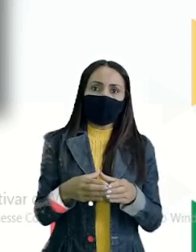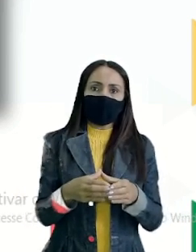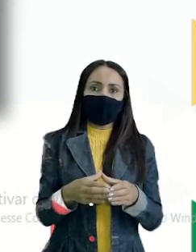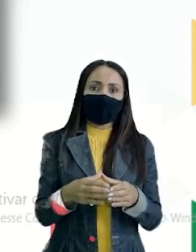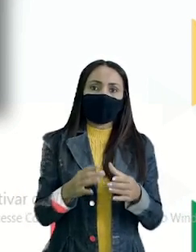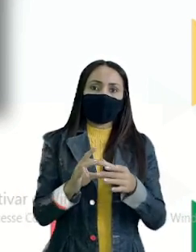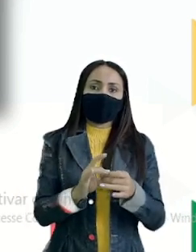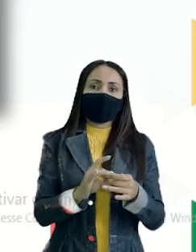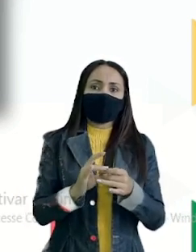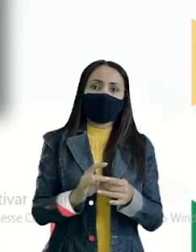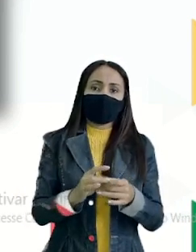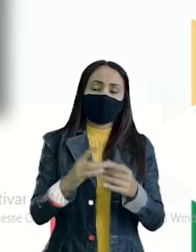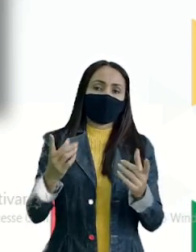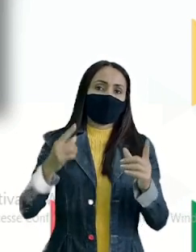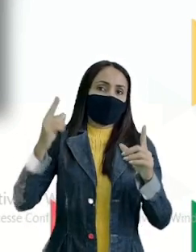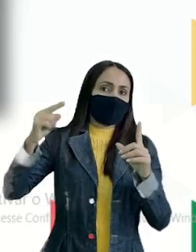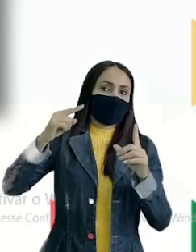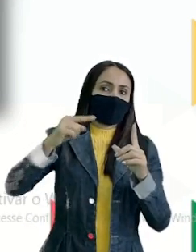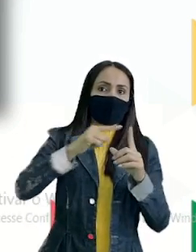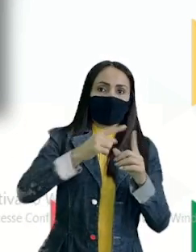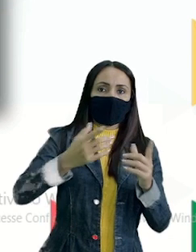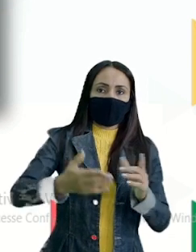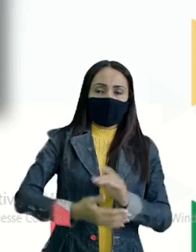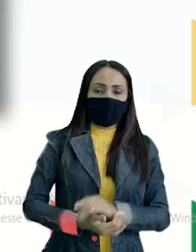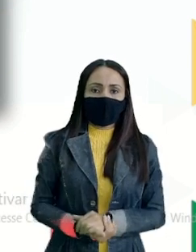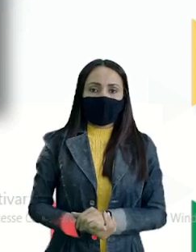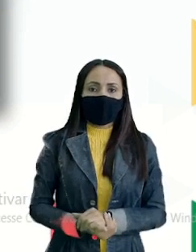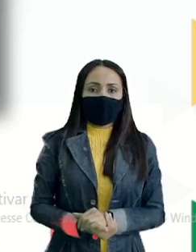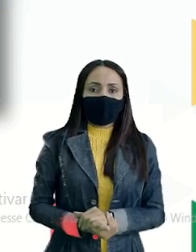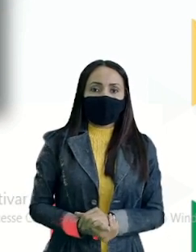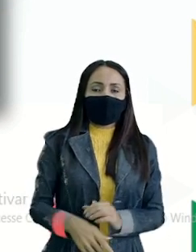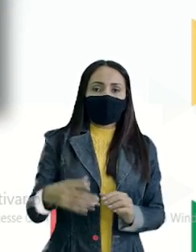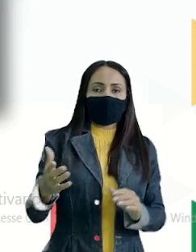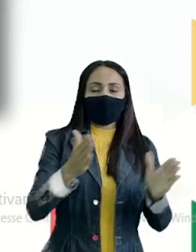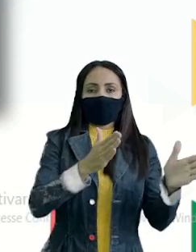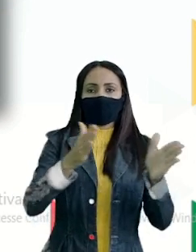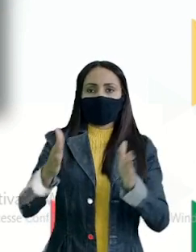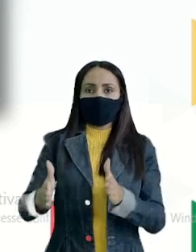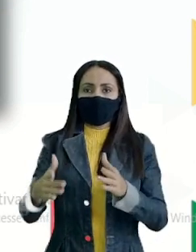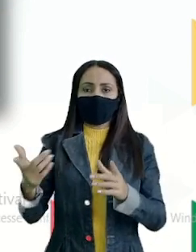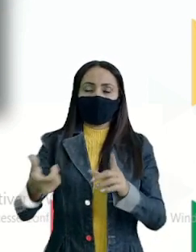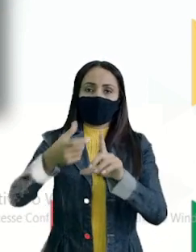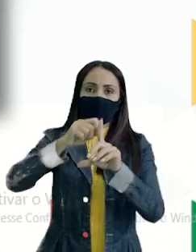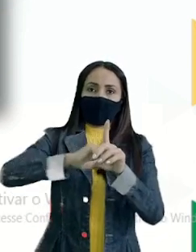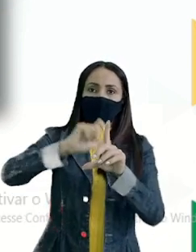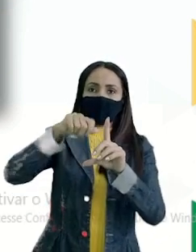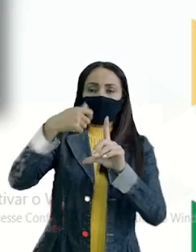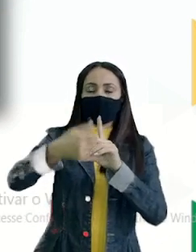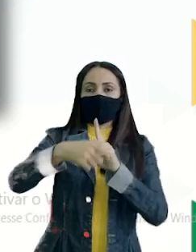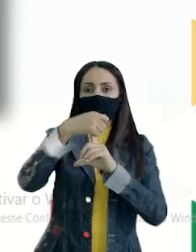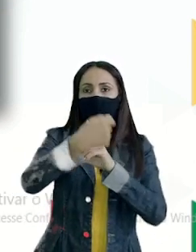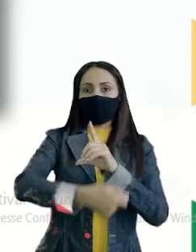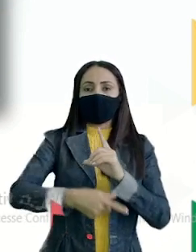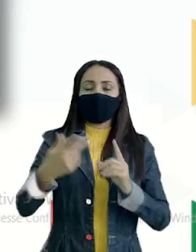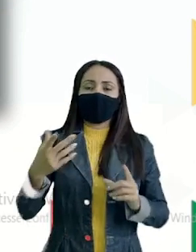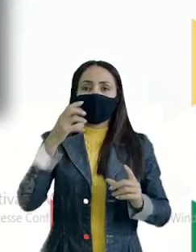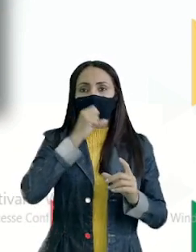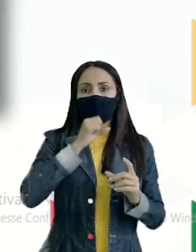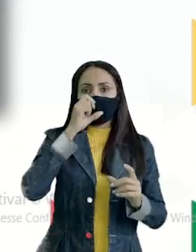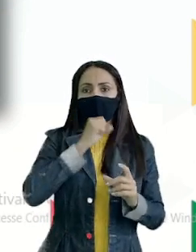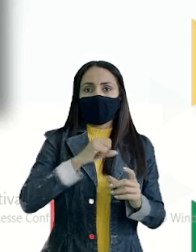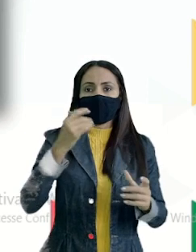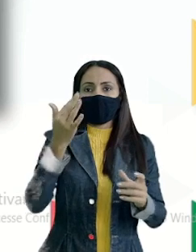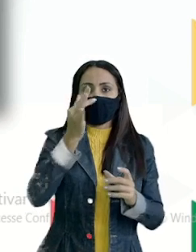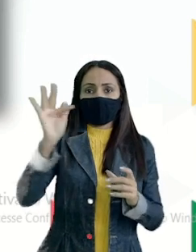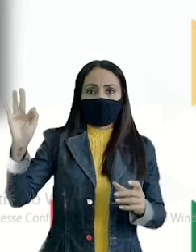Por afinidade Ou por Um ser parte do outro Banana Ou laranja É hipônimo De fruta